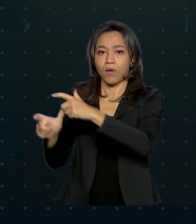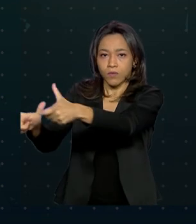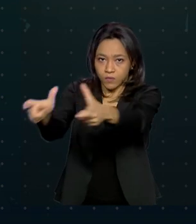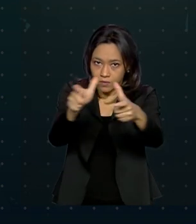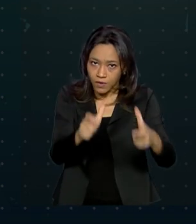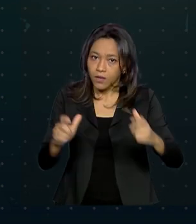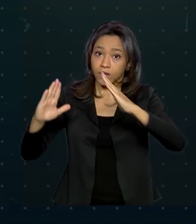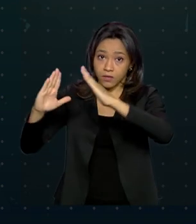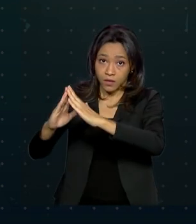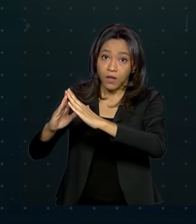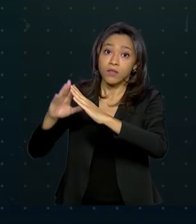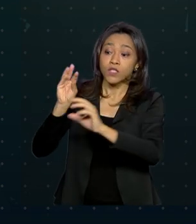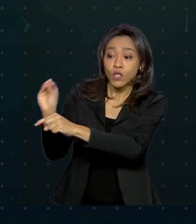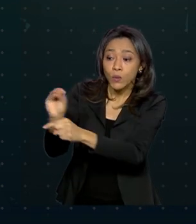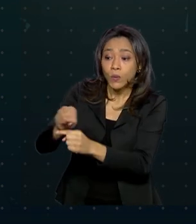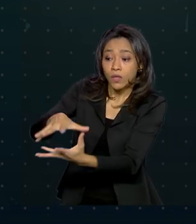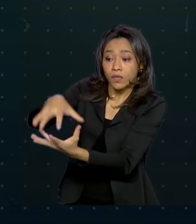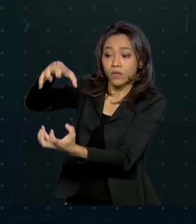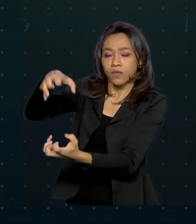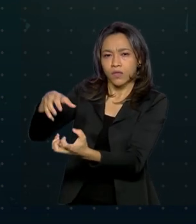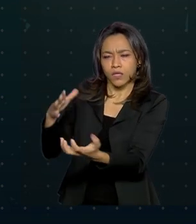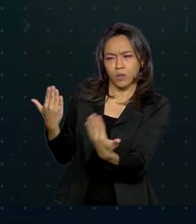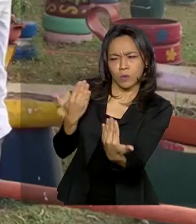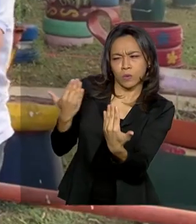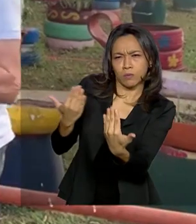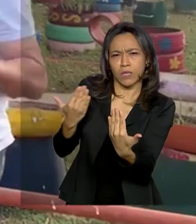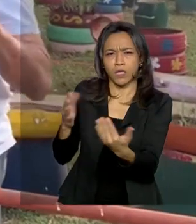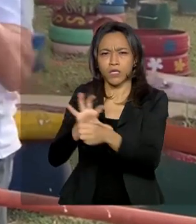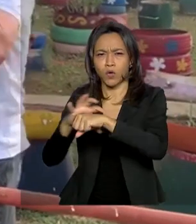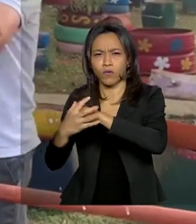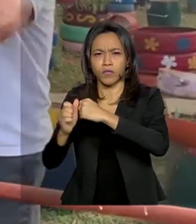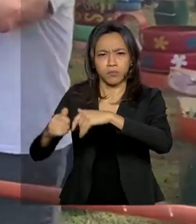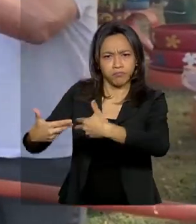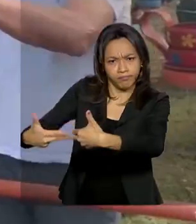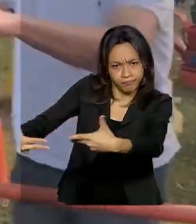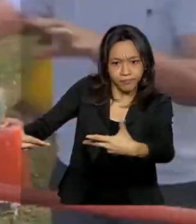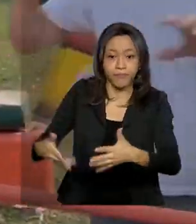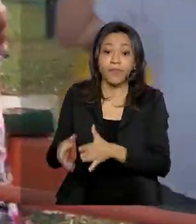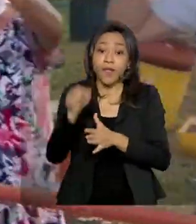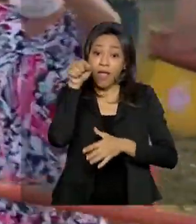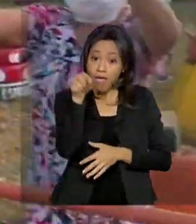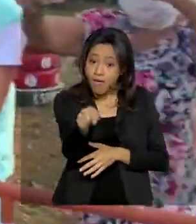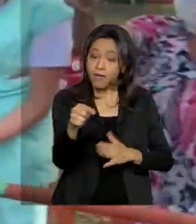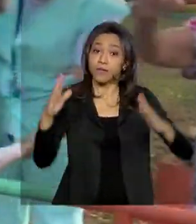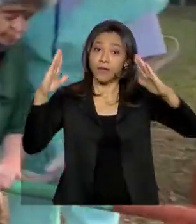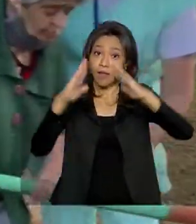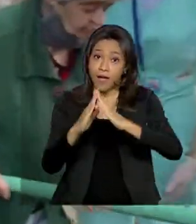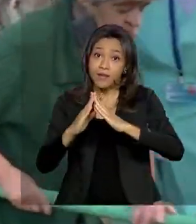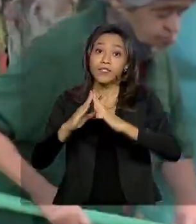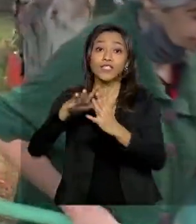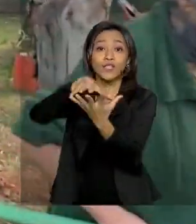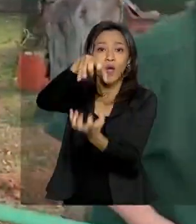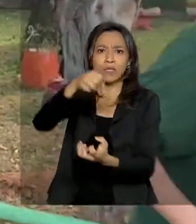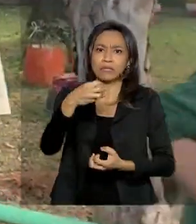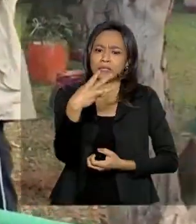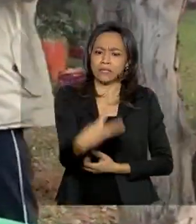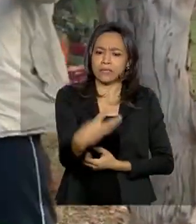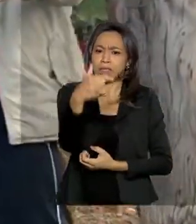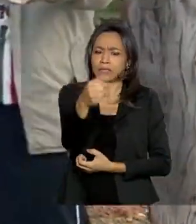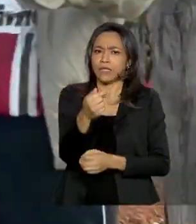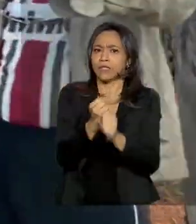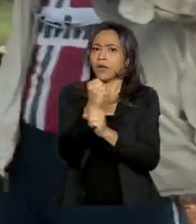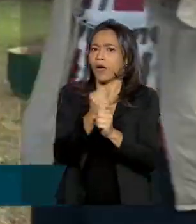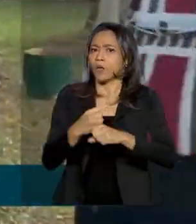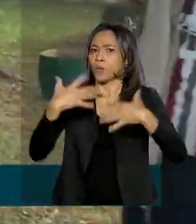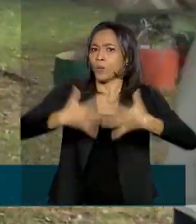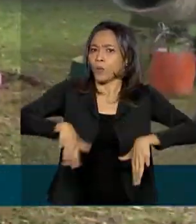de casos suspeitos e leves de covid-19. É o caso dessa instituição, com 37 anos de existência no